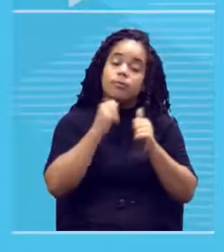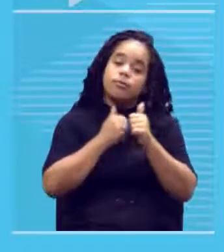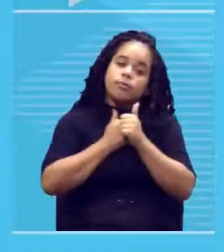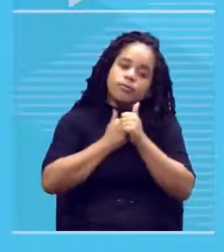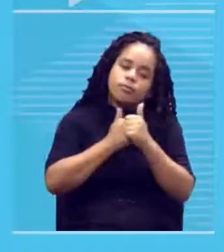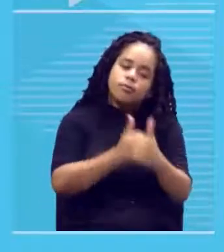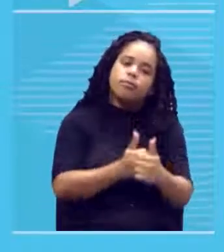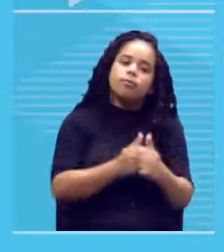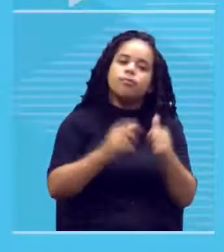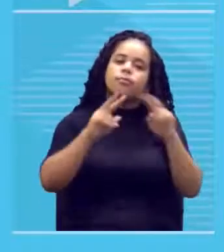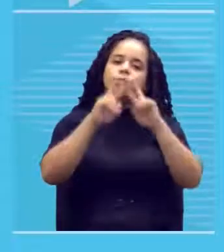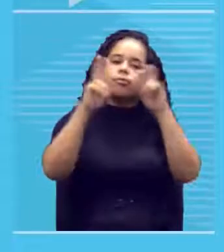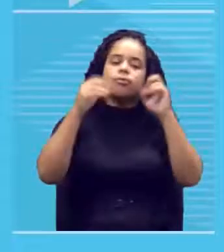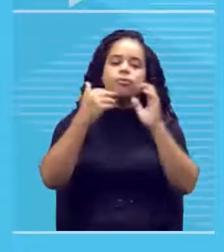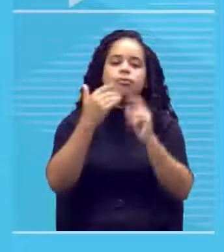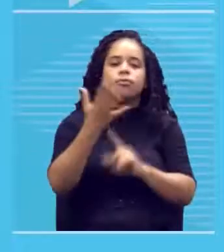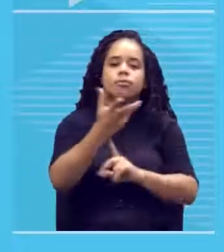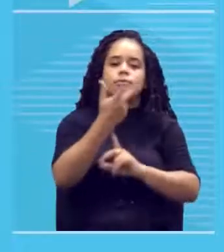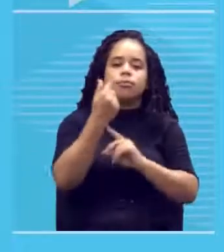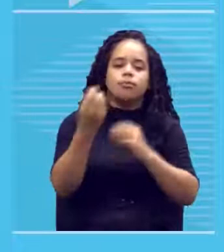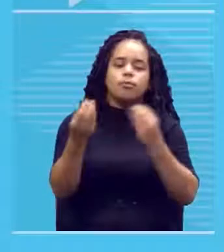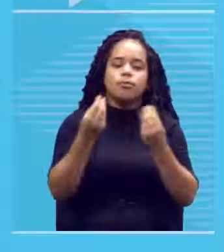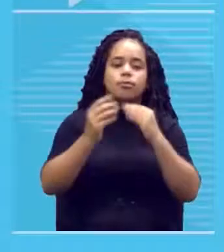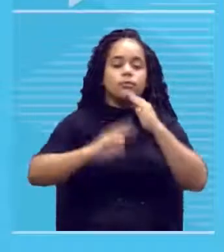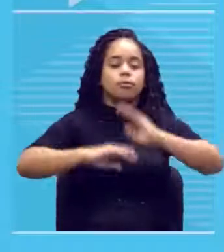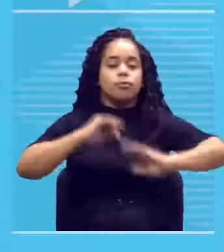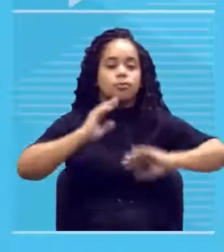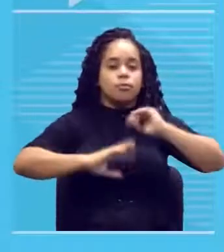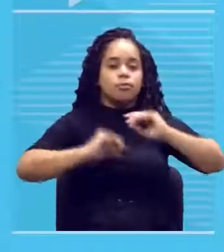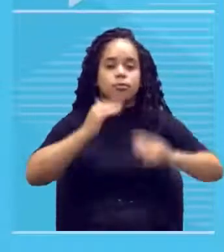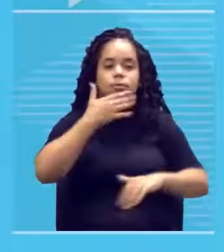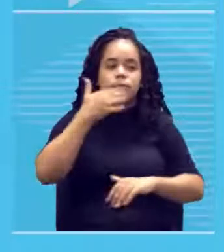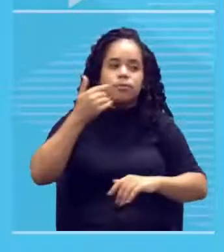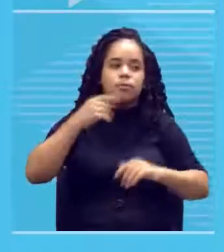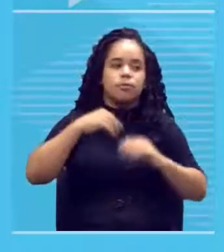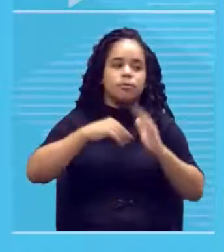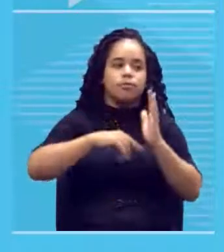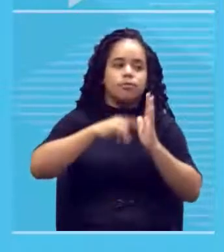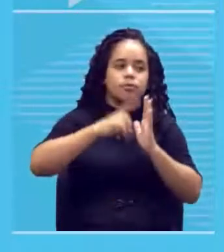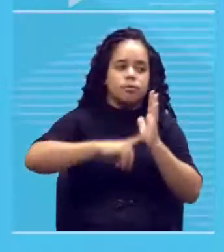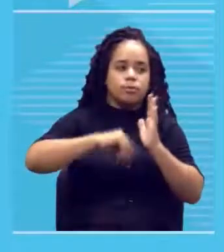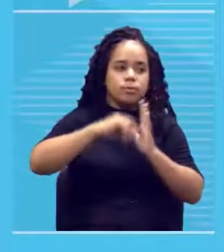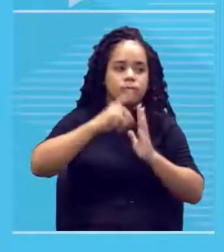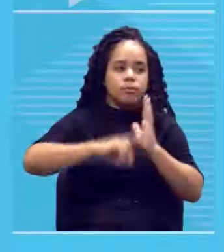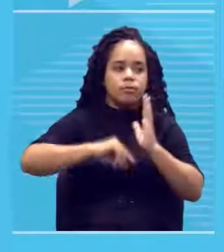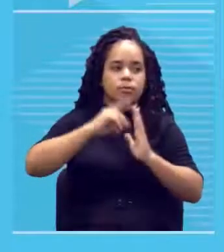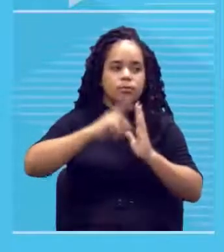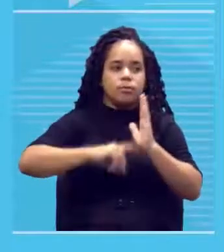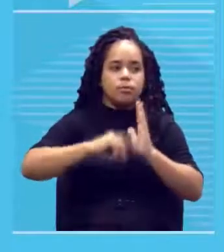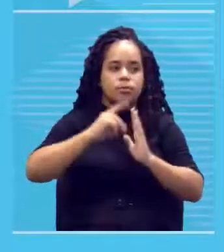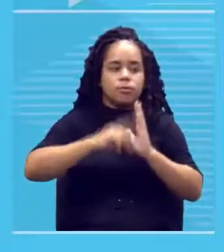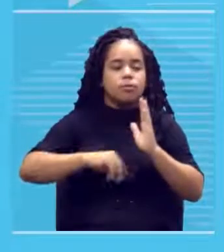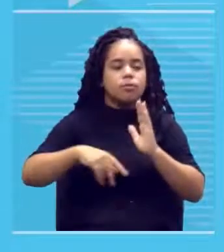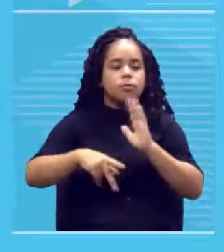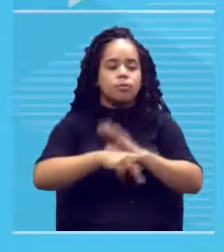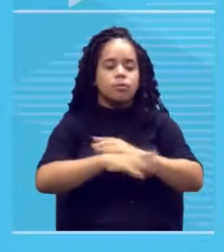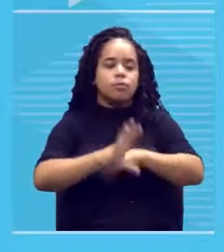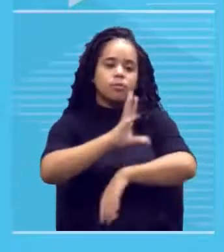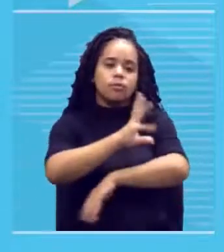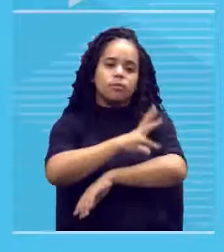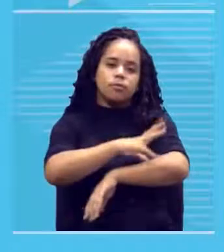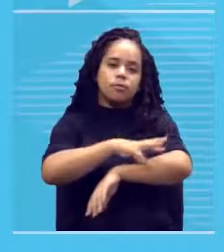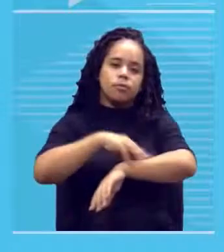questão de arte como carreira os melhores pincéis eles são de pelo de Marta Marta é um bicho tão